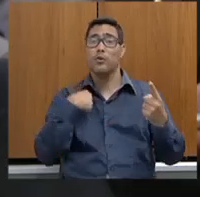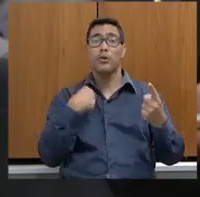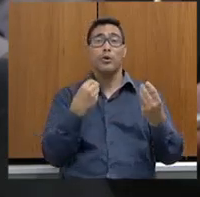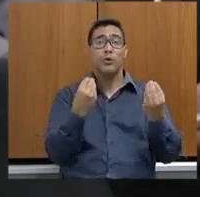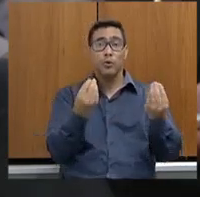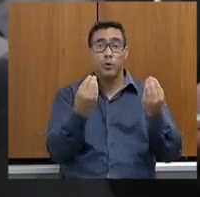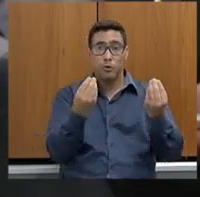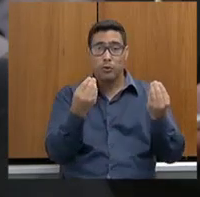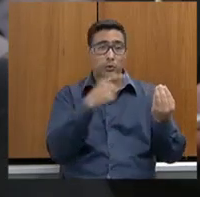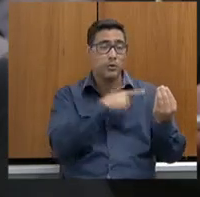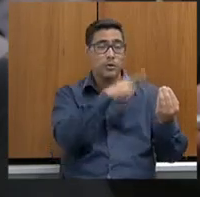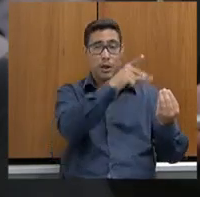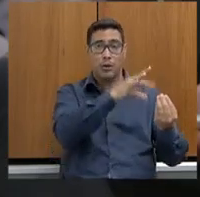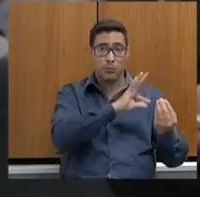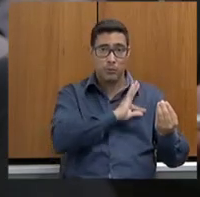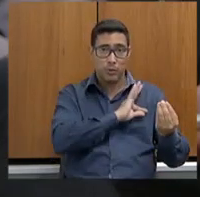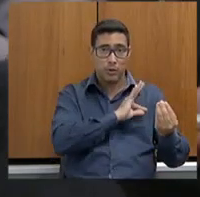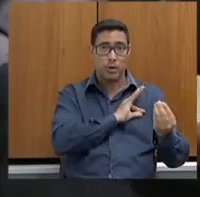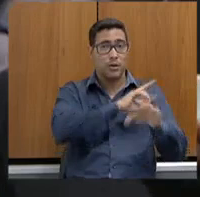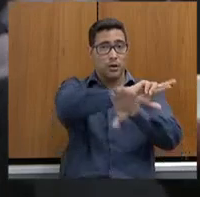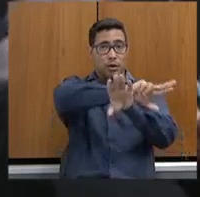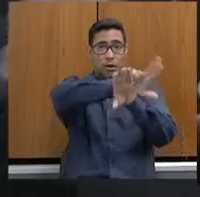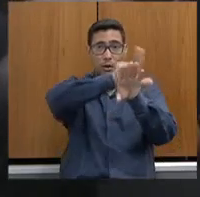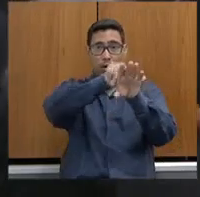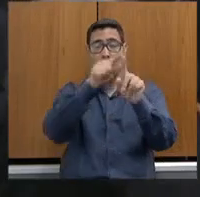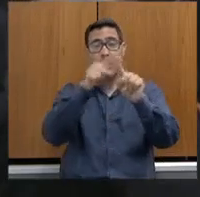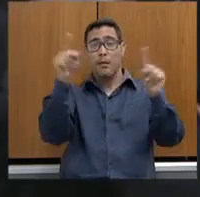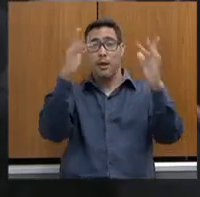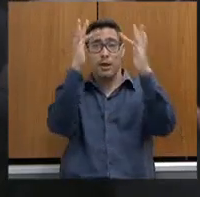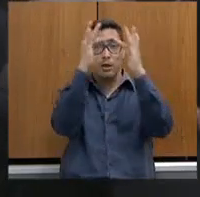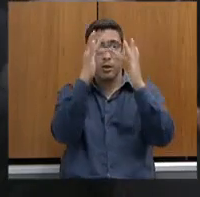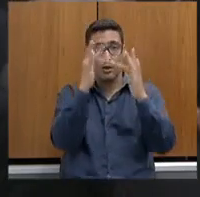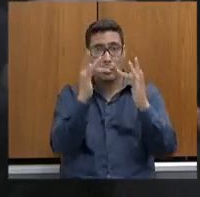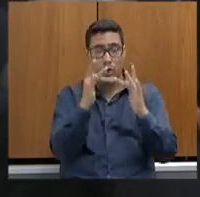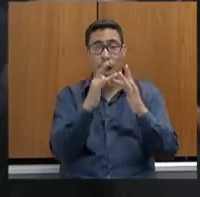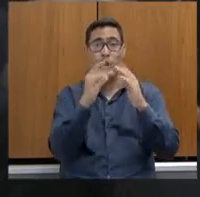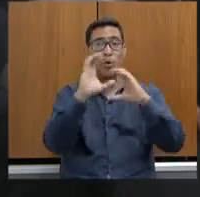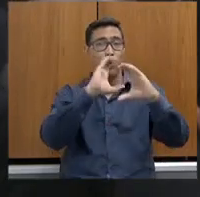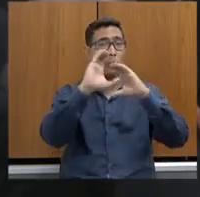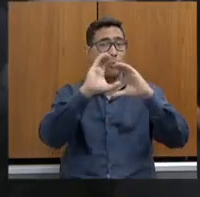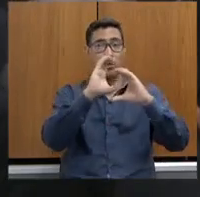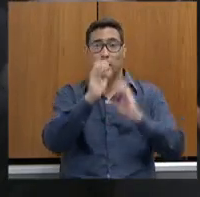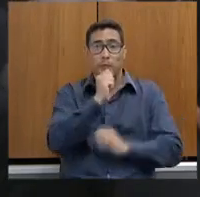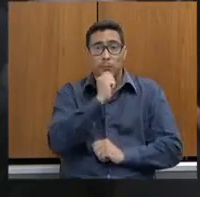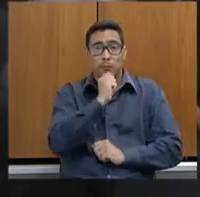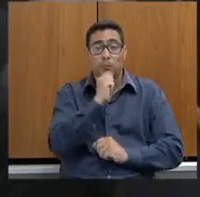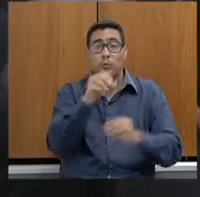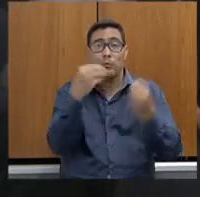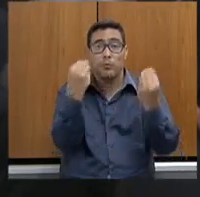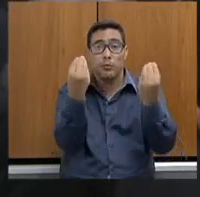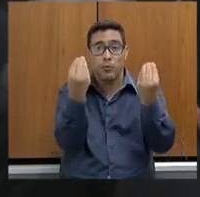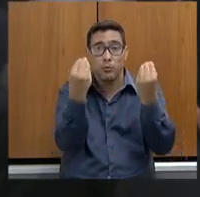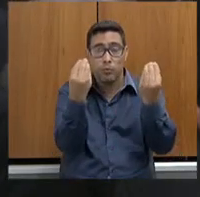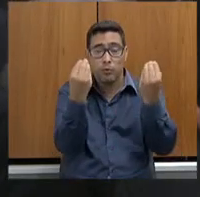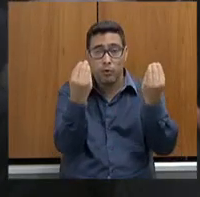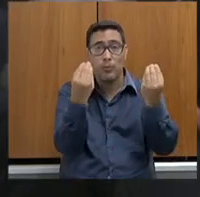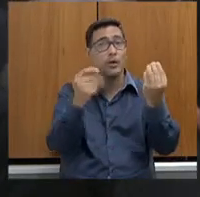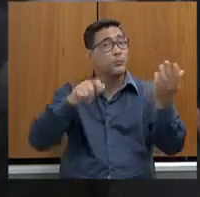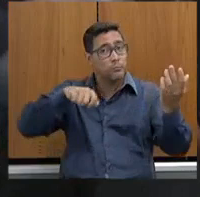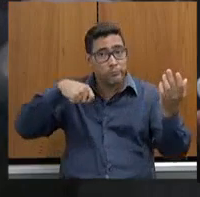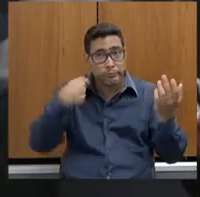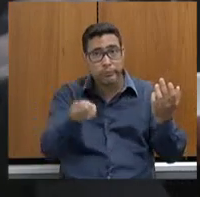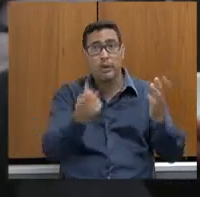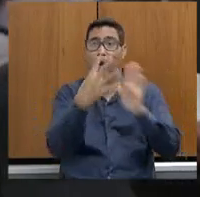não se comunicam. Porque isso é um modelo burro de se fazer segurança